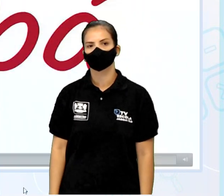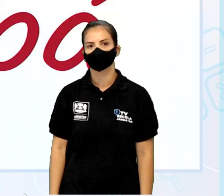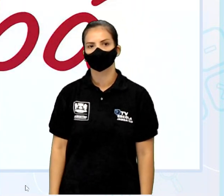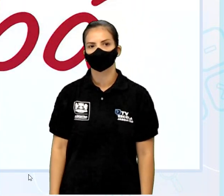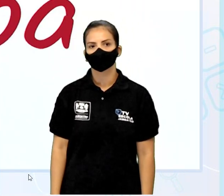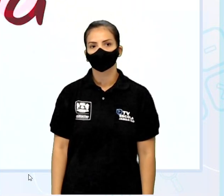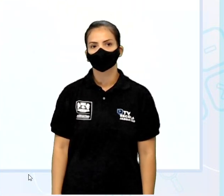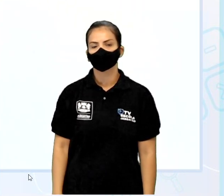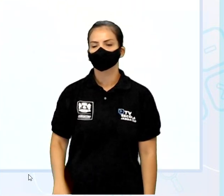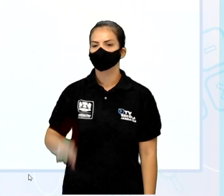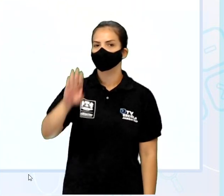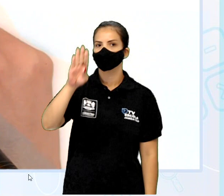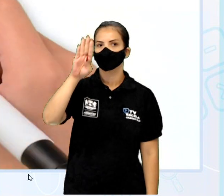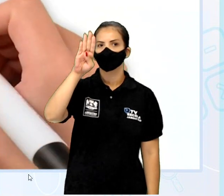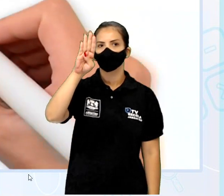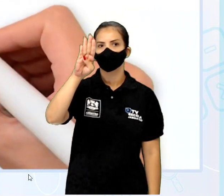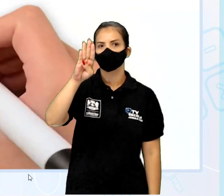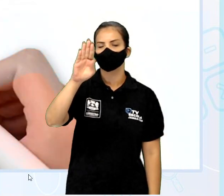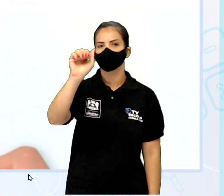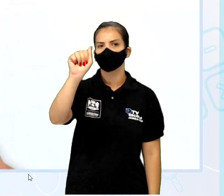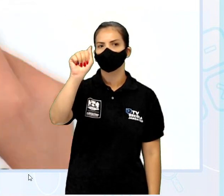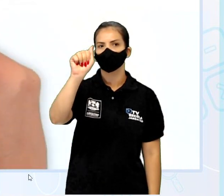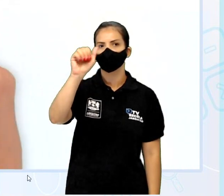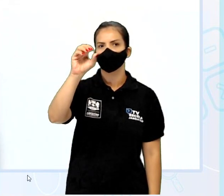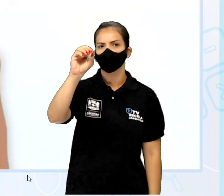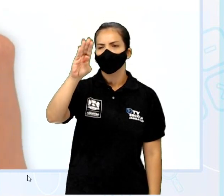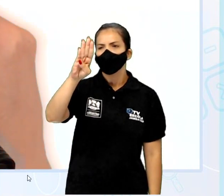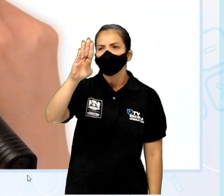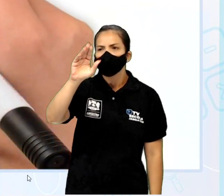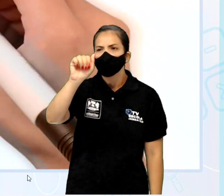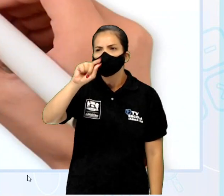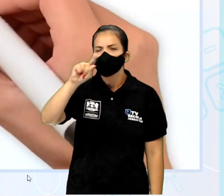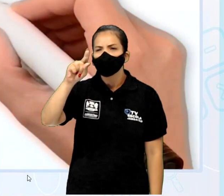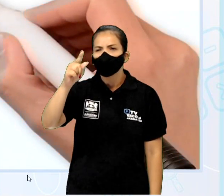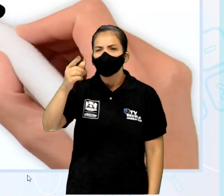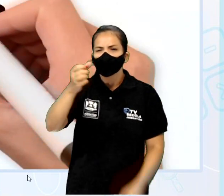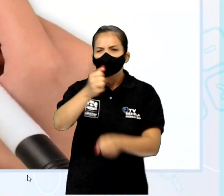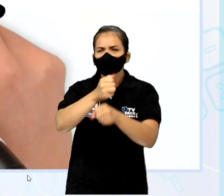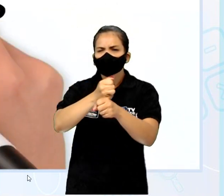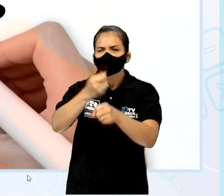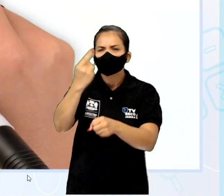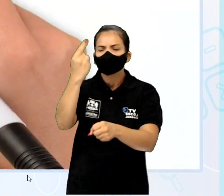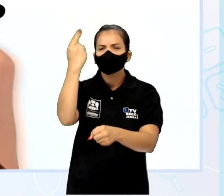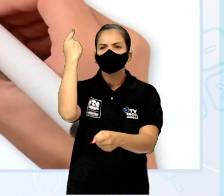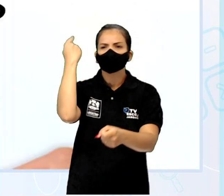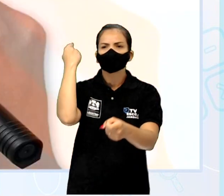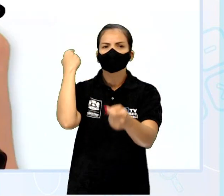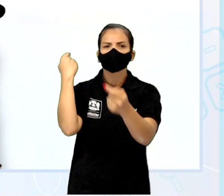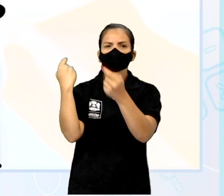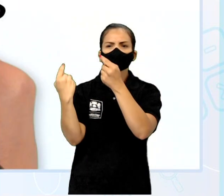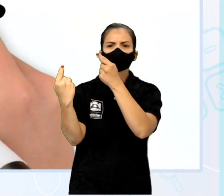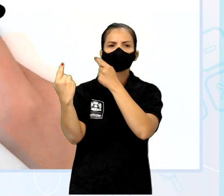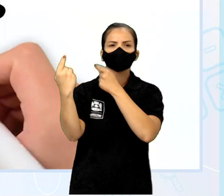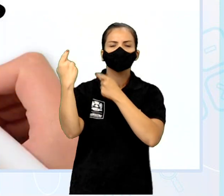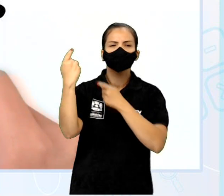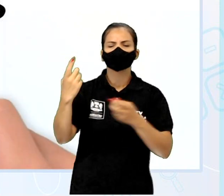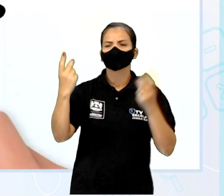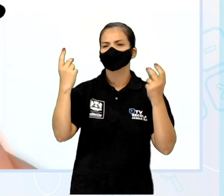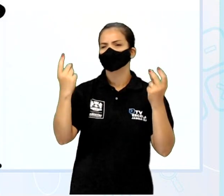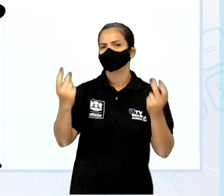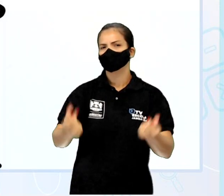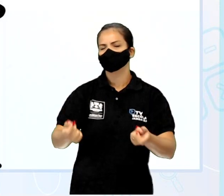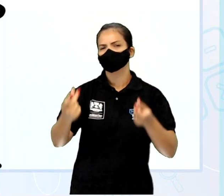Ó, Balba, há muitos e muitos anos atrás, Tanto tempo que ninguém